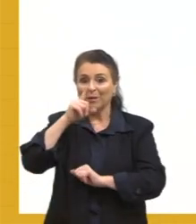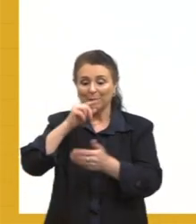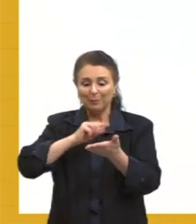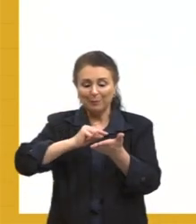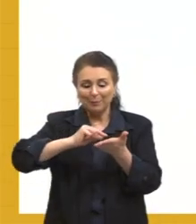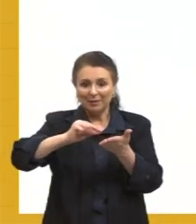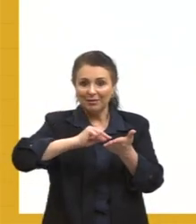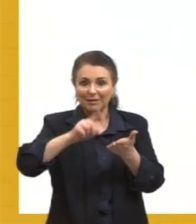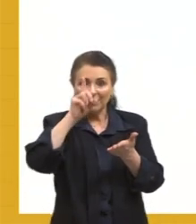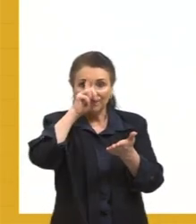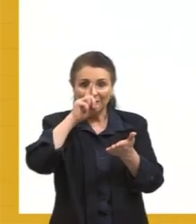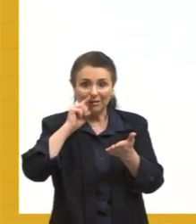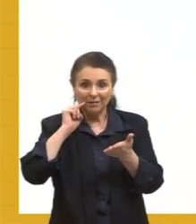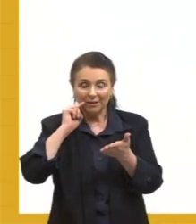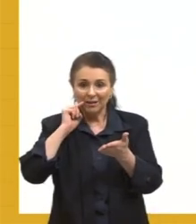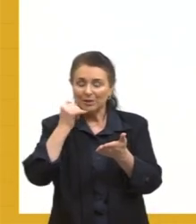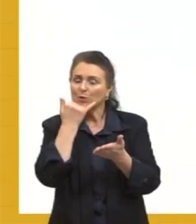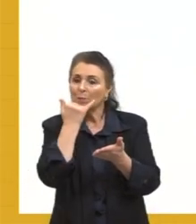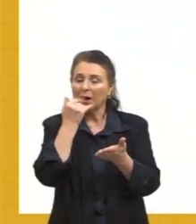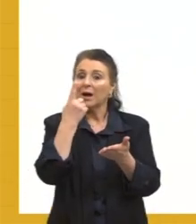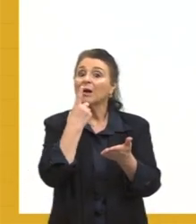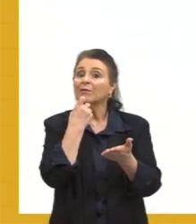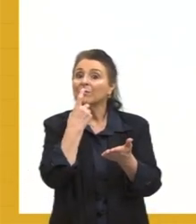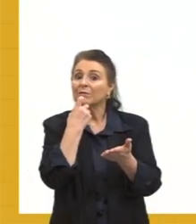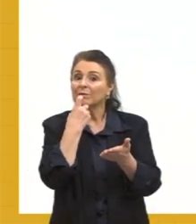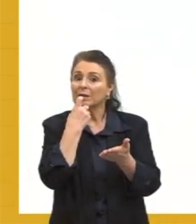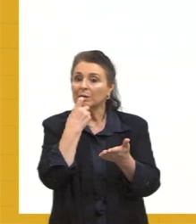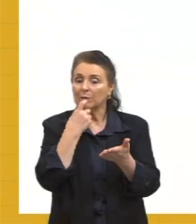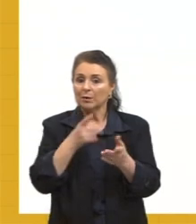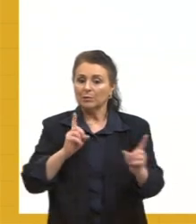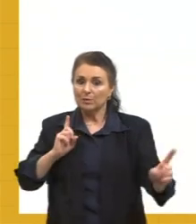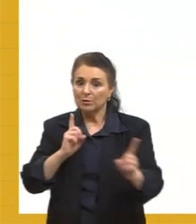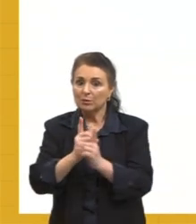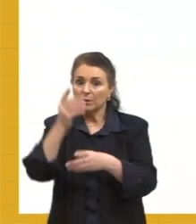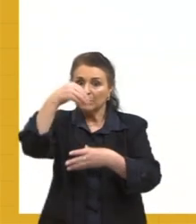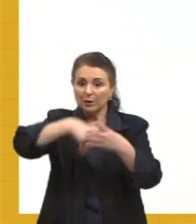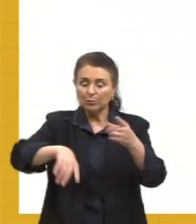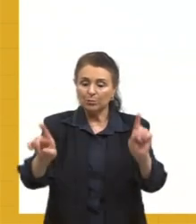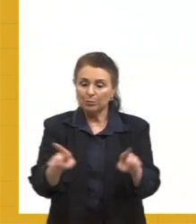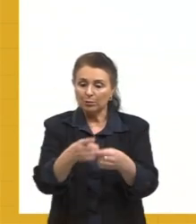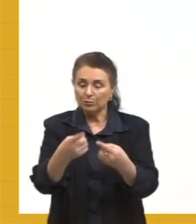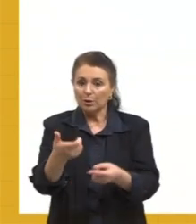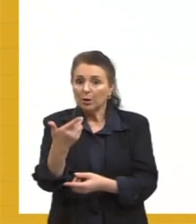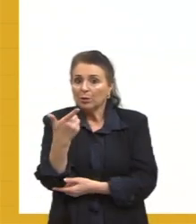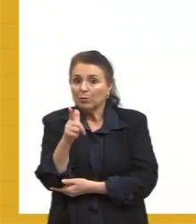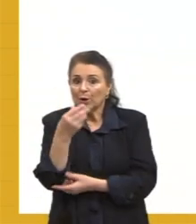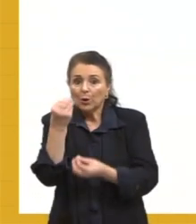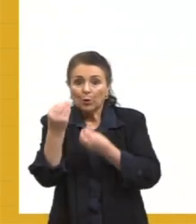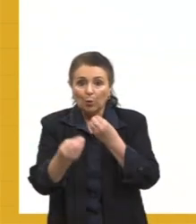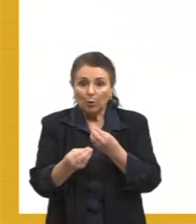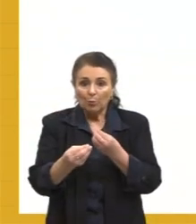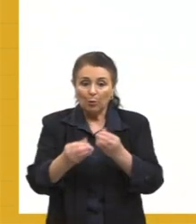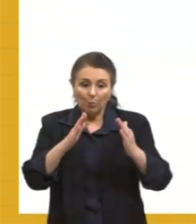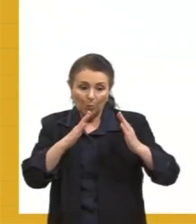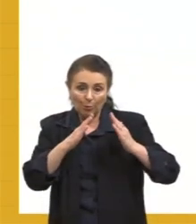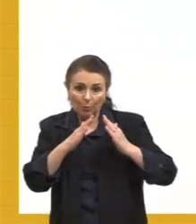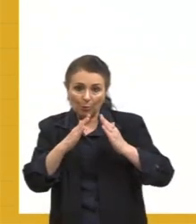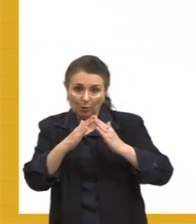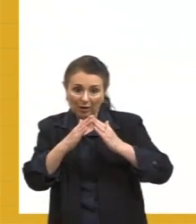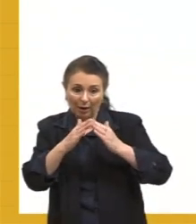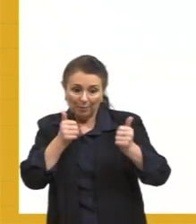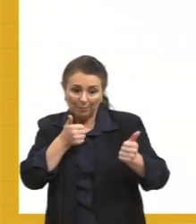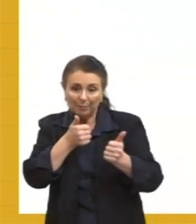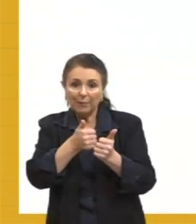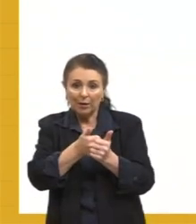dentro só desse trecho da música. Então, não existe como você vizinhar e